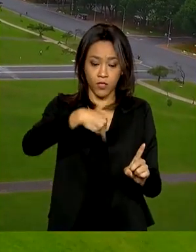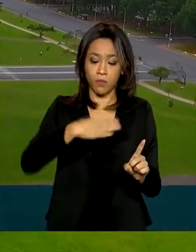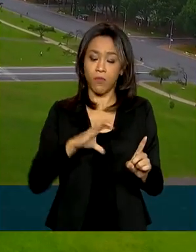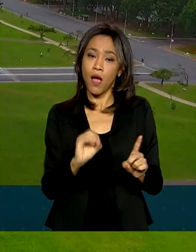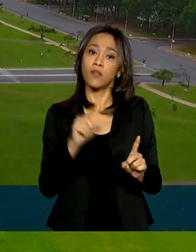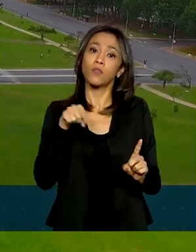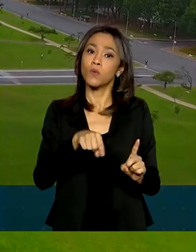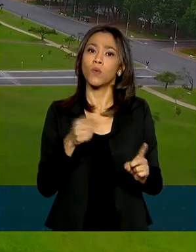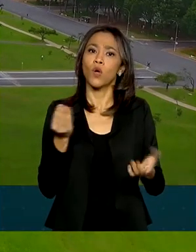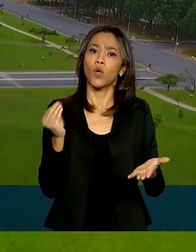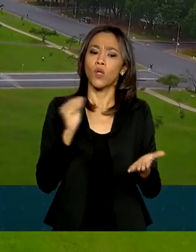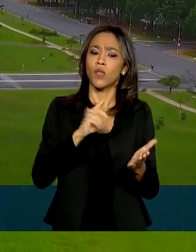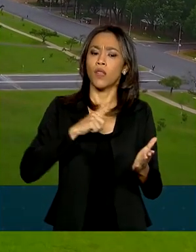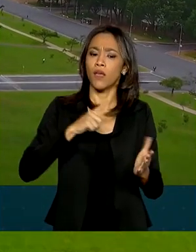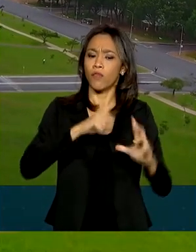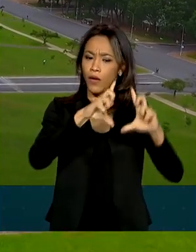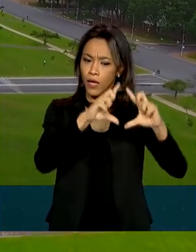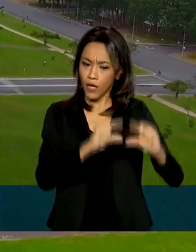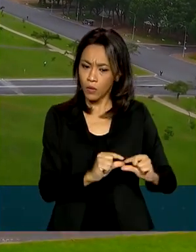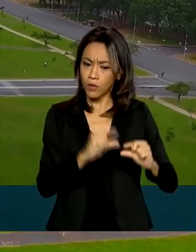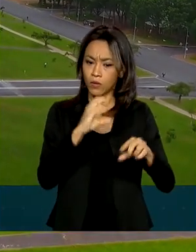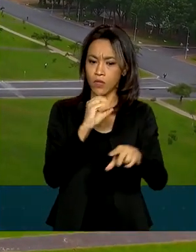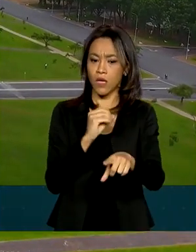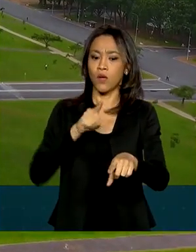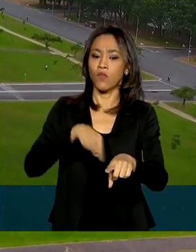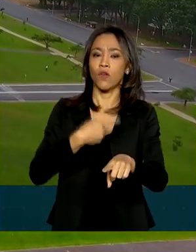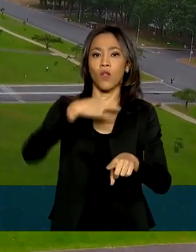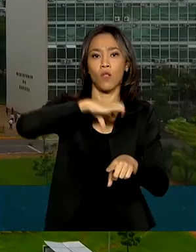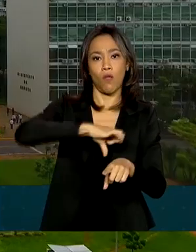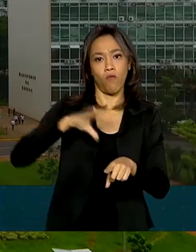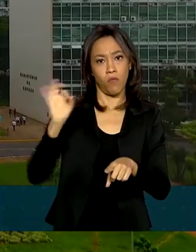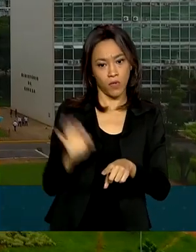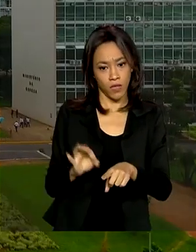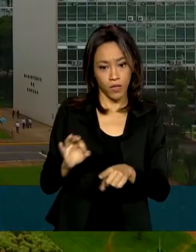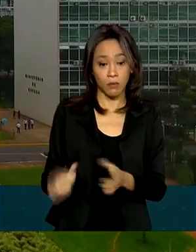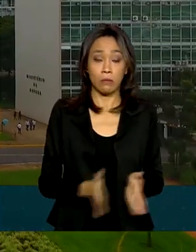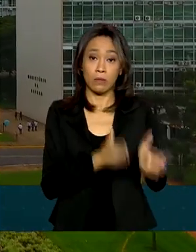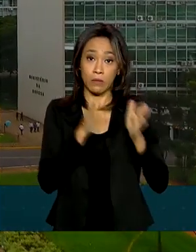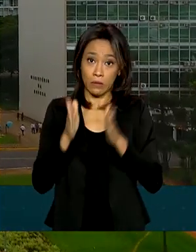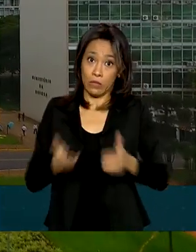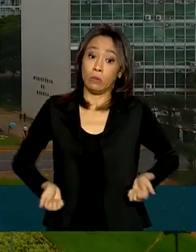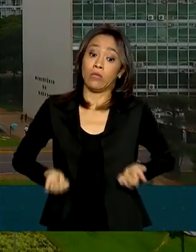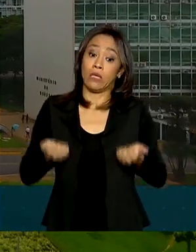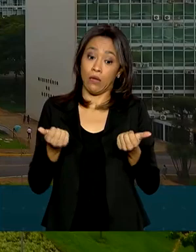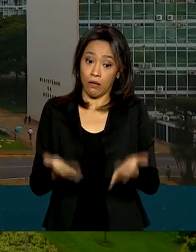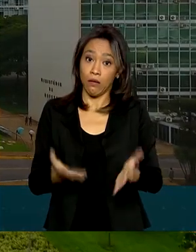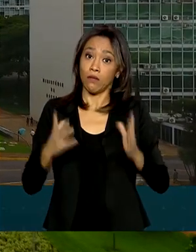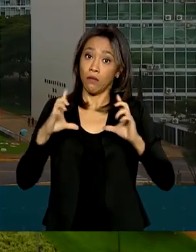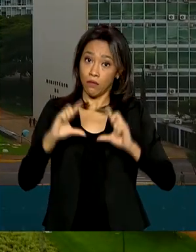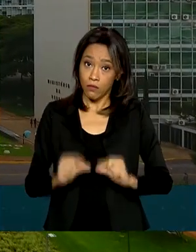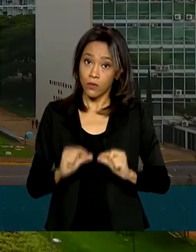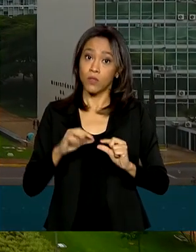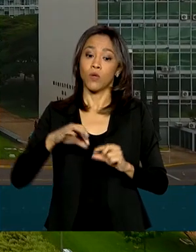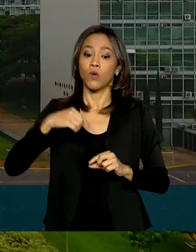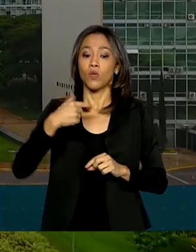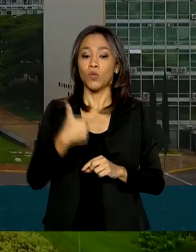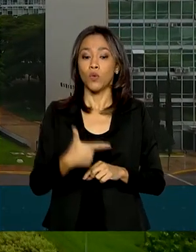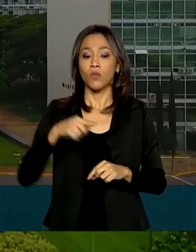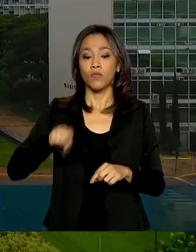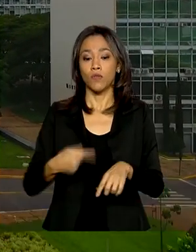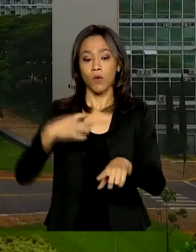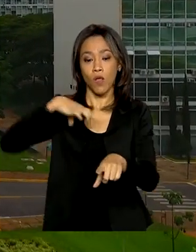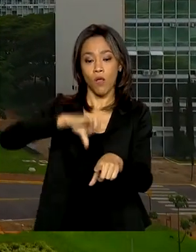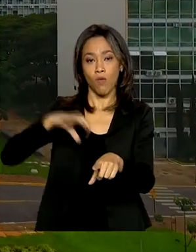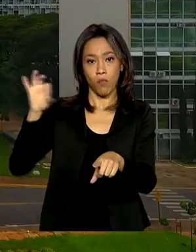líquida anotou redução de 0,9% e a despesa também caiu, 2,9%.